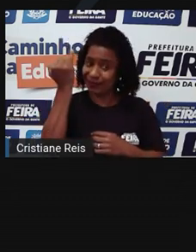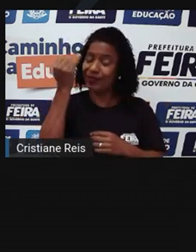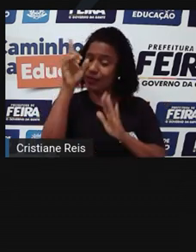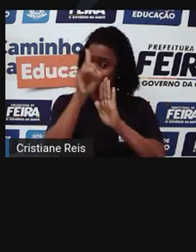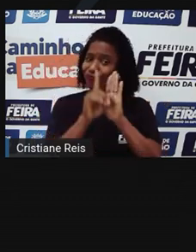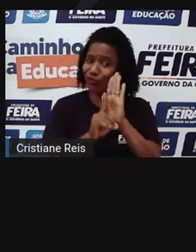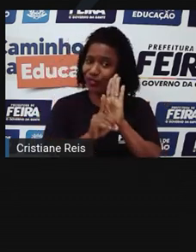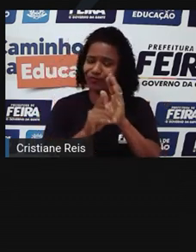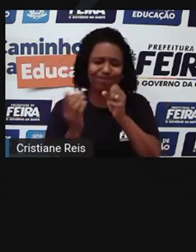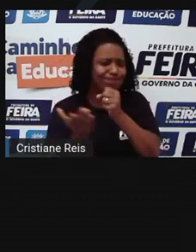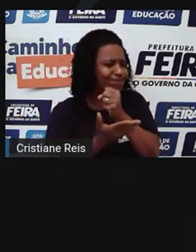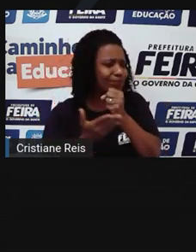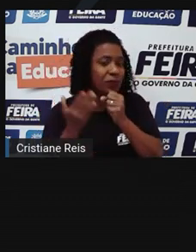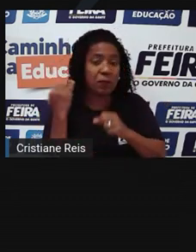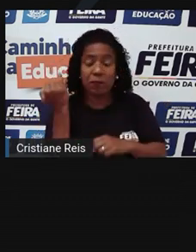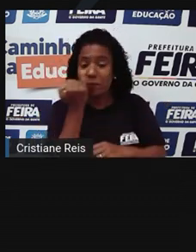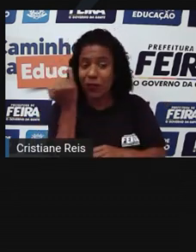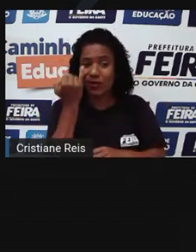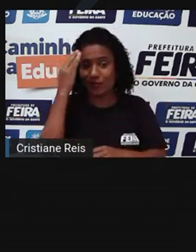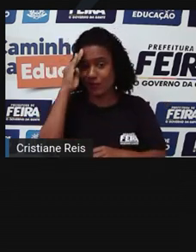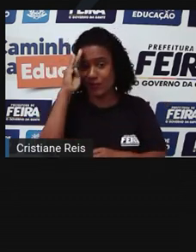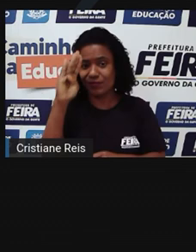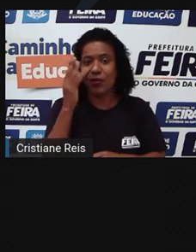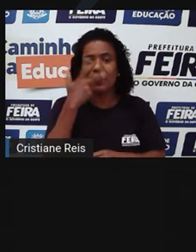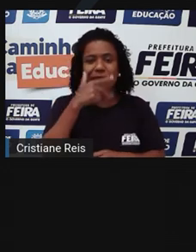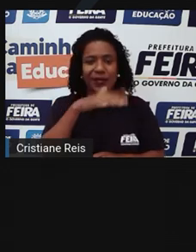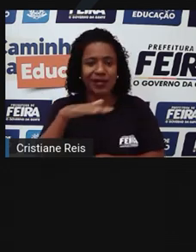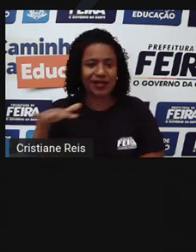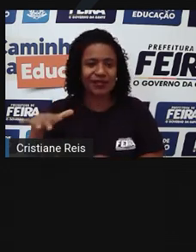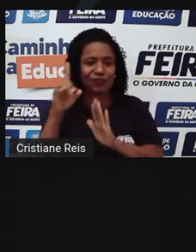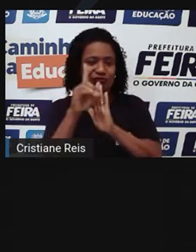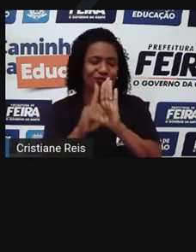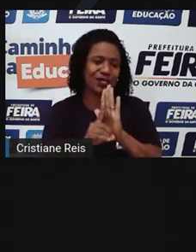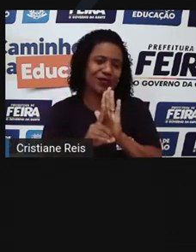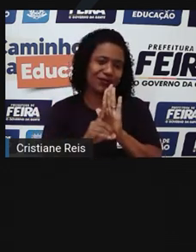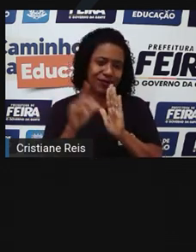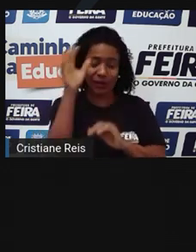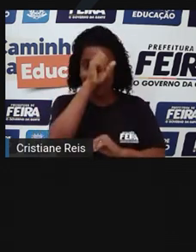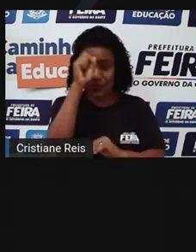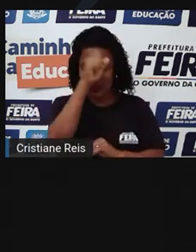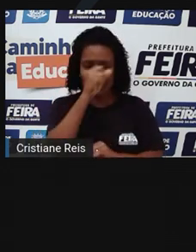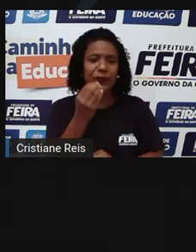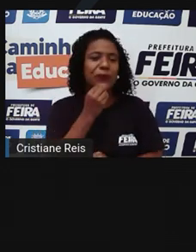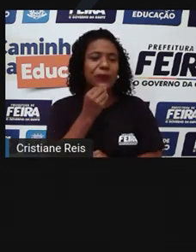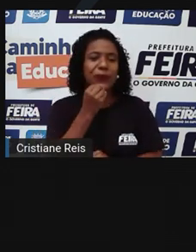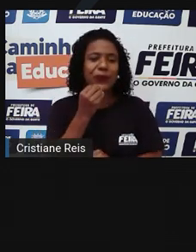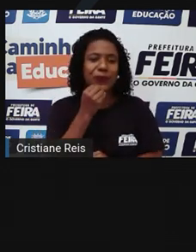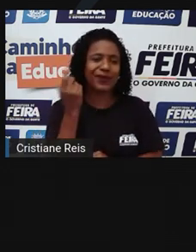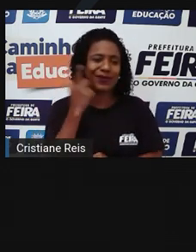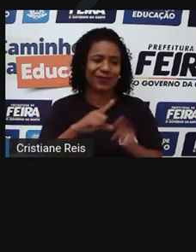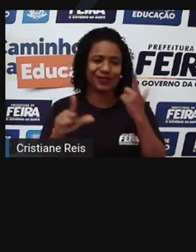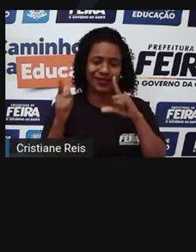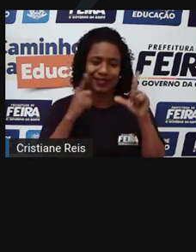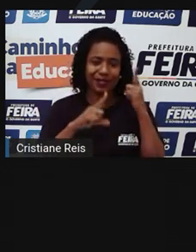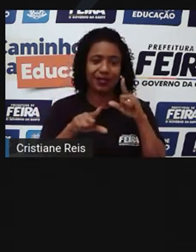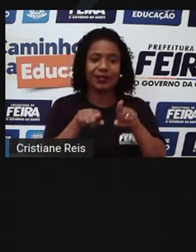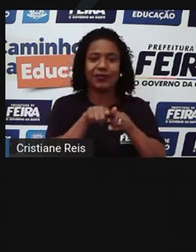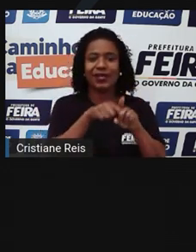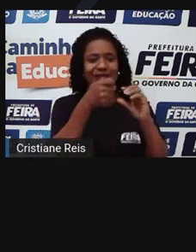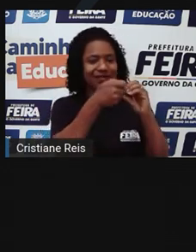direito fundamental de toda criança a educação e as oportunidades de aprendizagem, a singularidade das